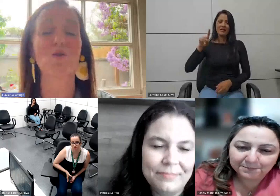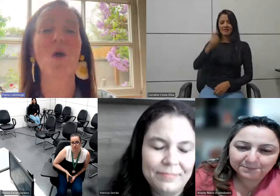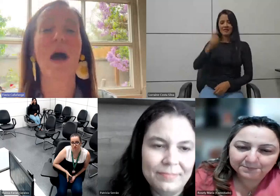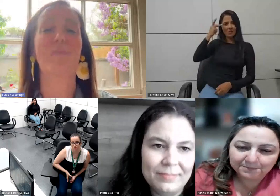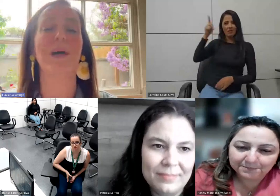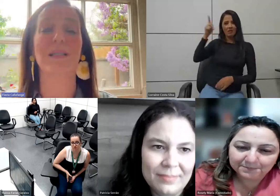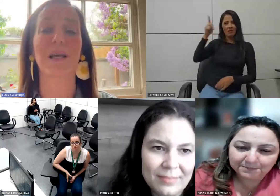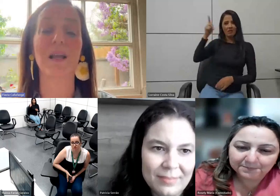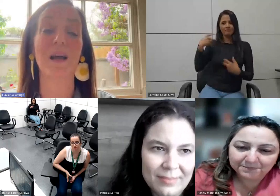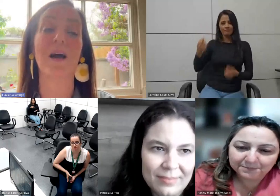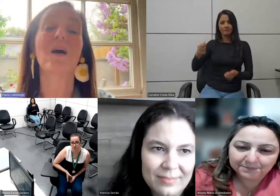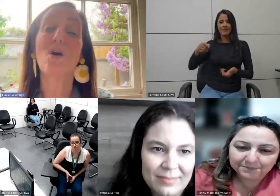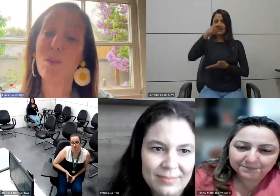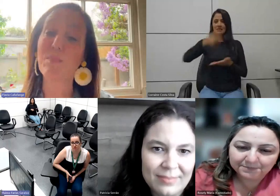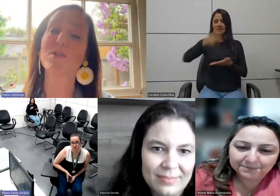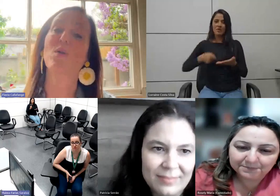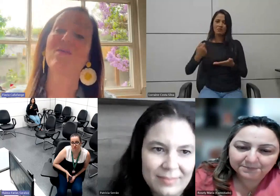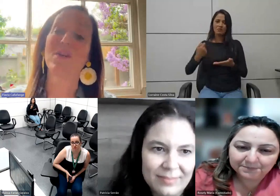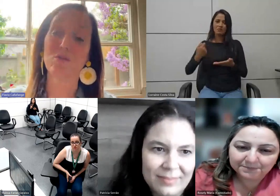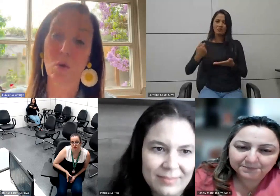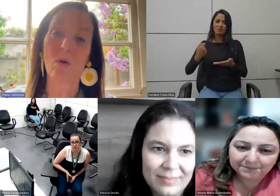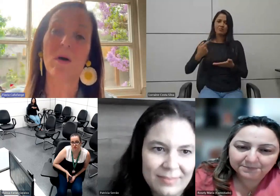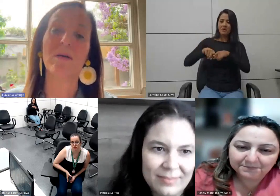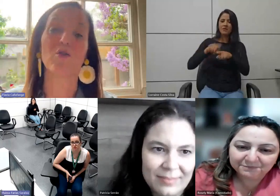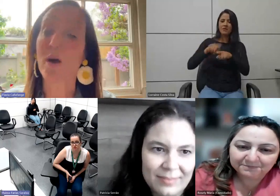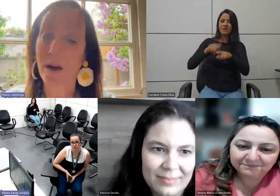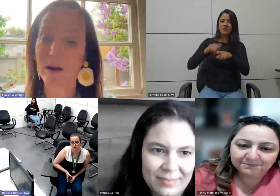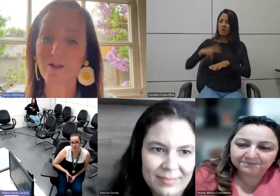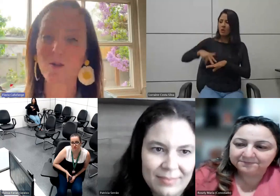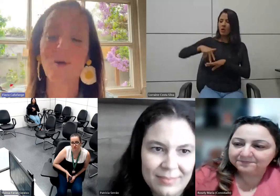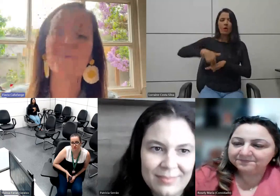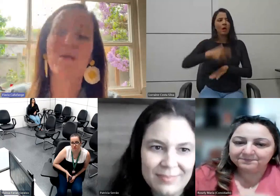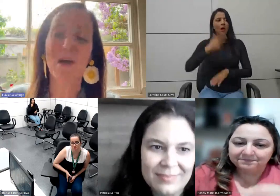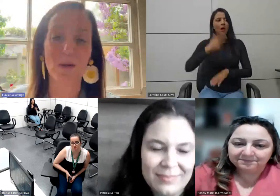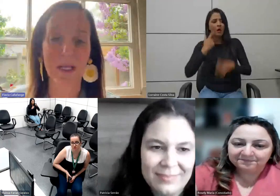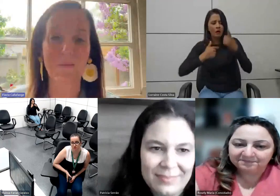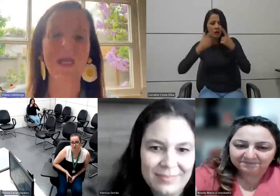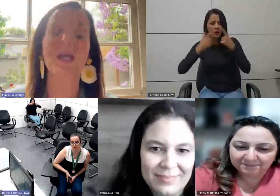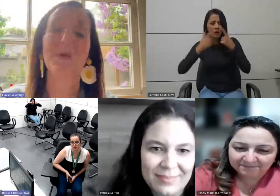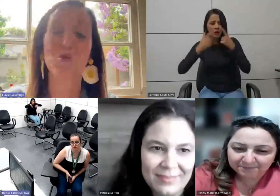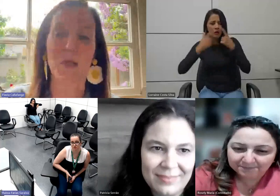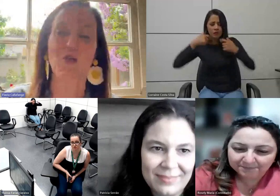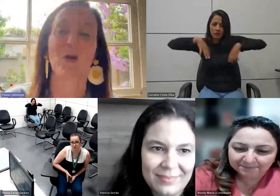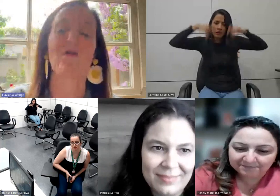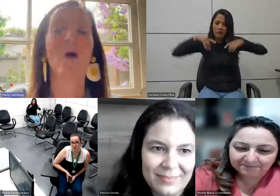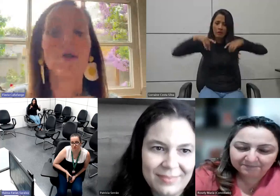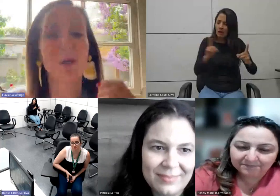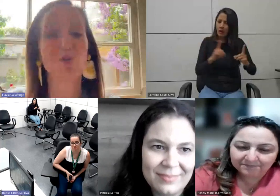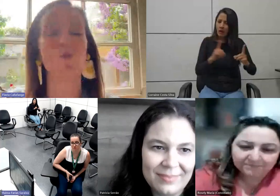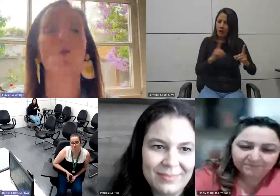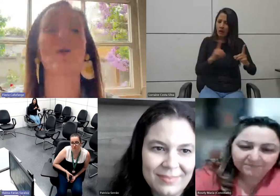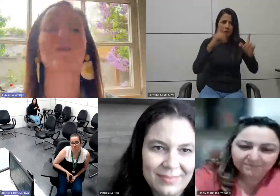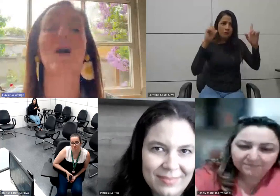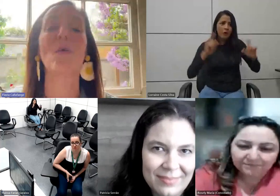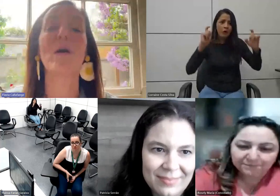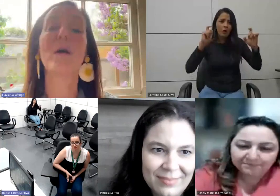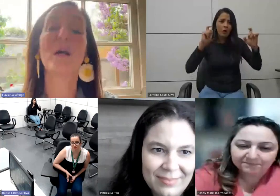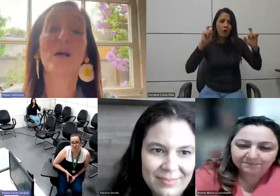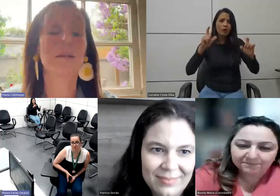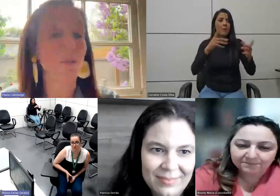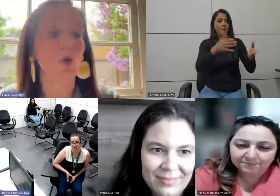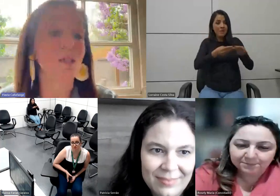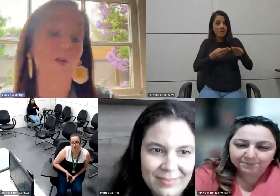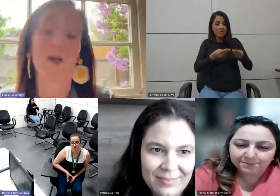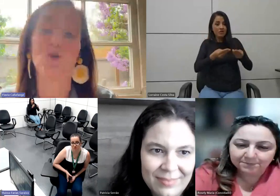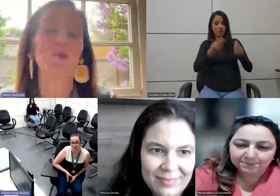assinamos a parceria uma pessoa levantou chorando veio até mim pediu pra eu tirar uma foto pediu um cordão